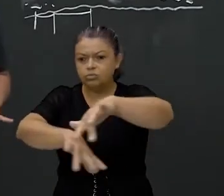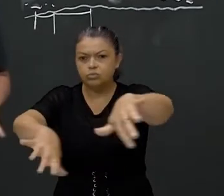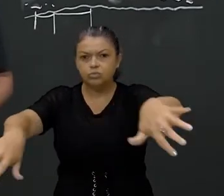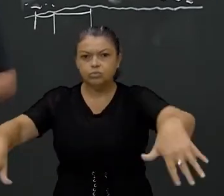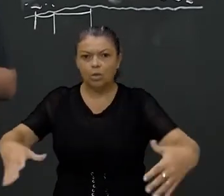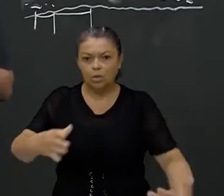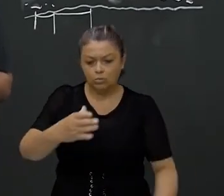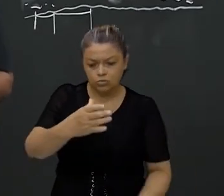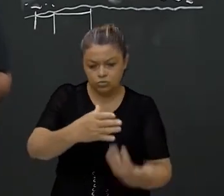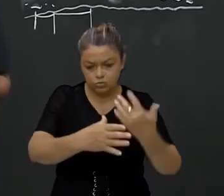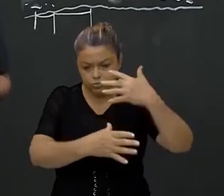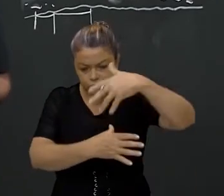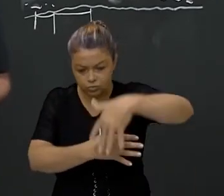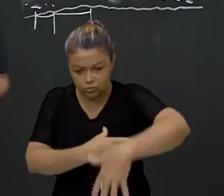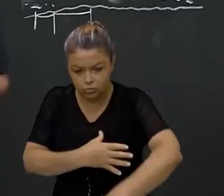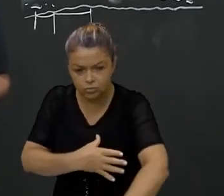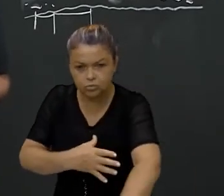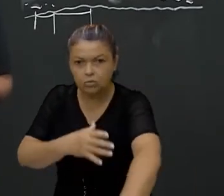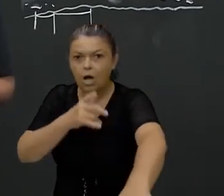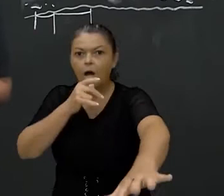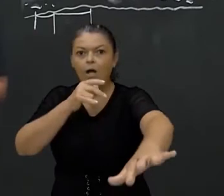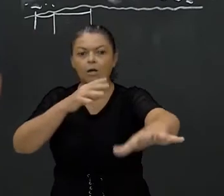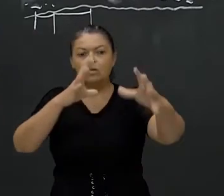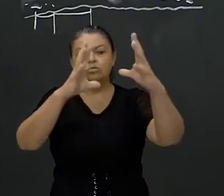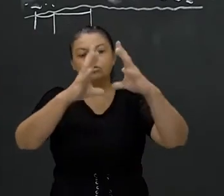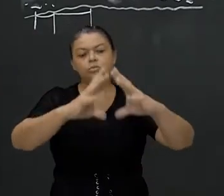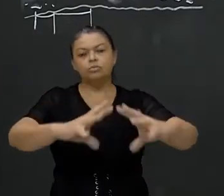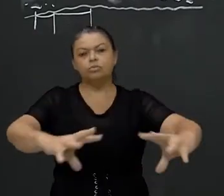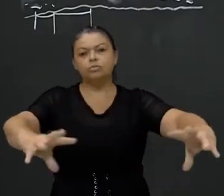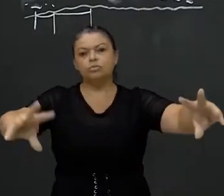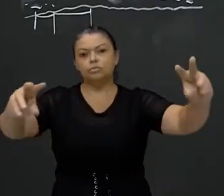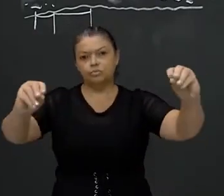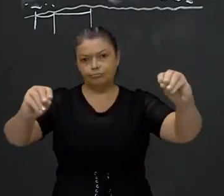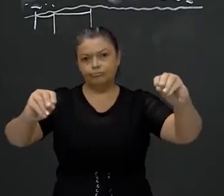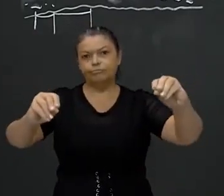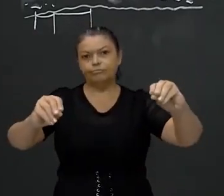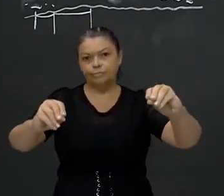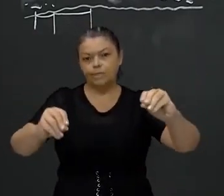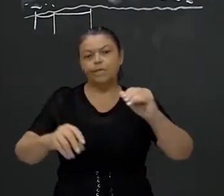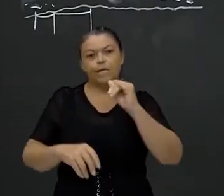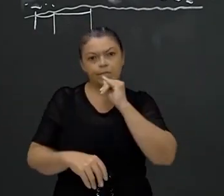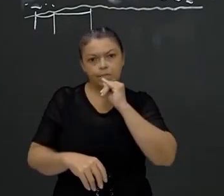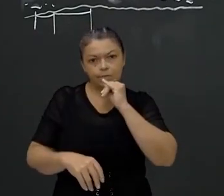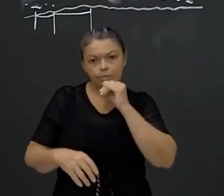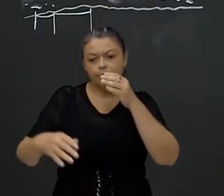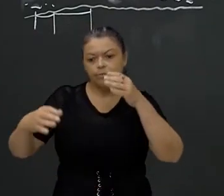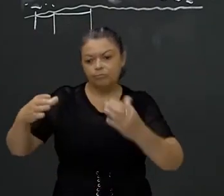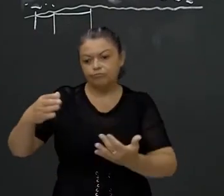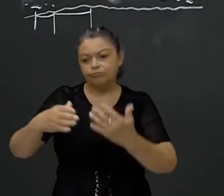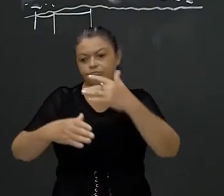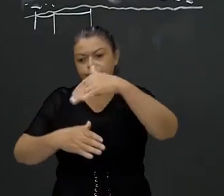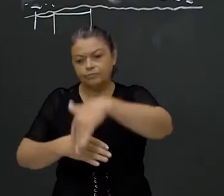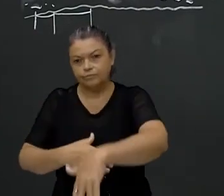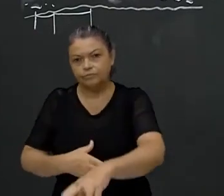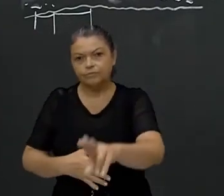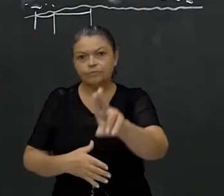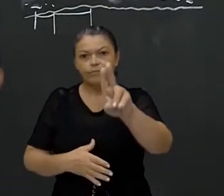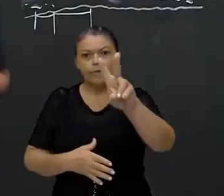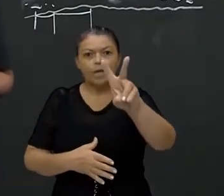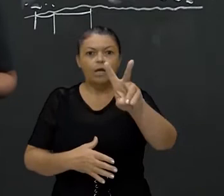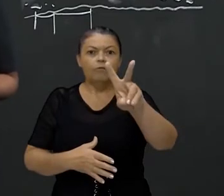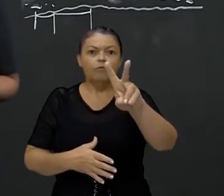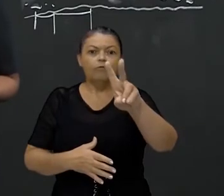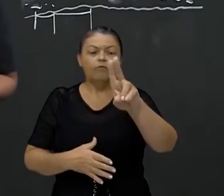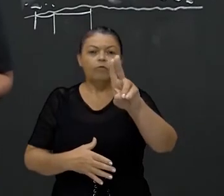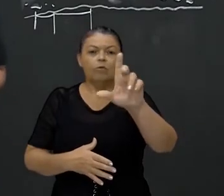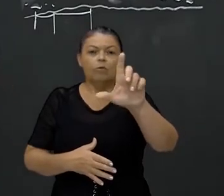famoso basalto, rochas pretas, são um exemplo de rocha vulcânica. Sabe qual é a rocha mais leve?